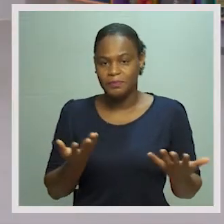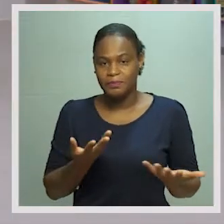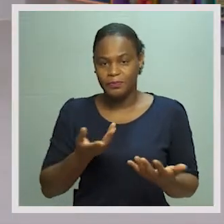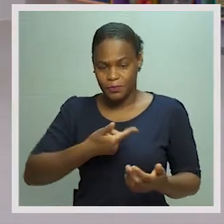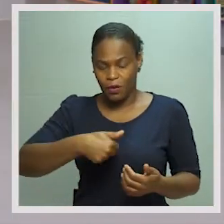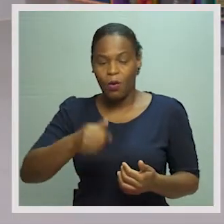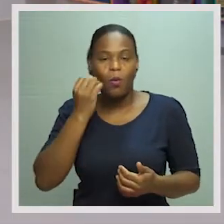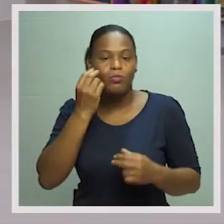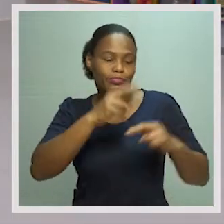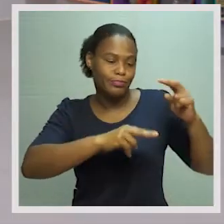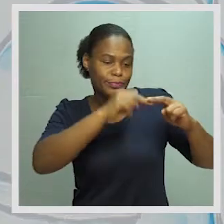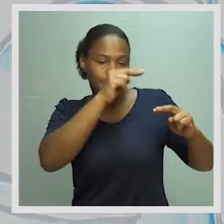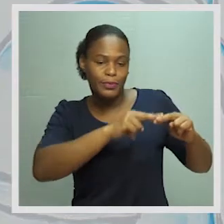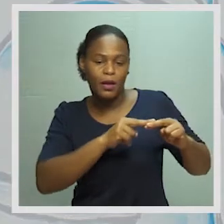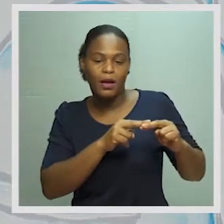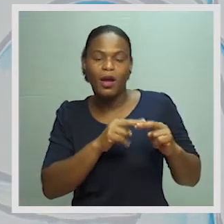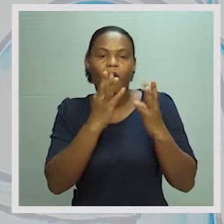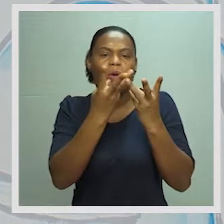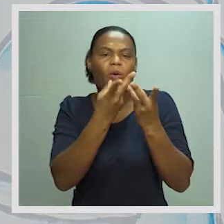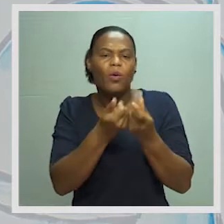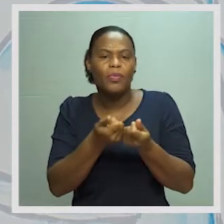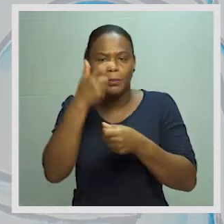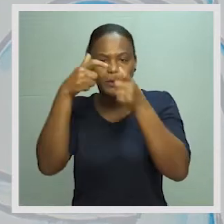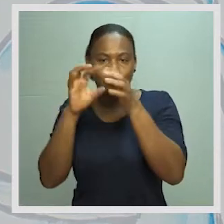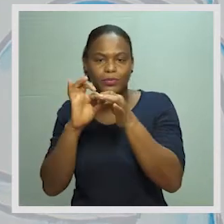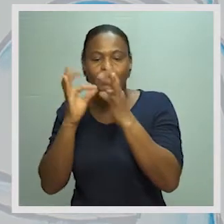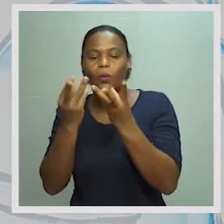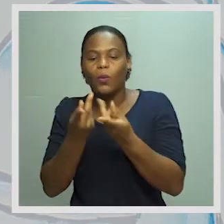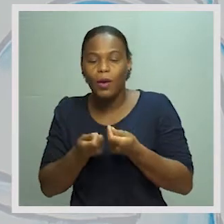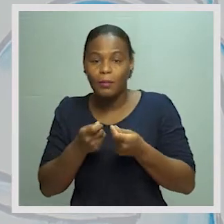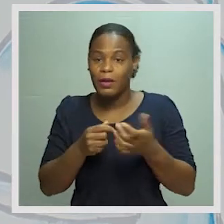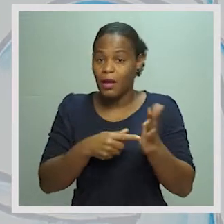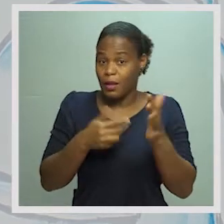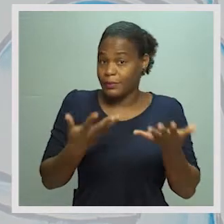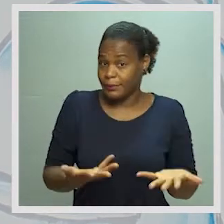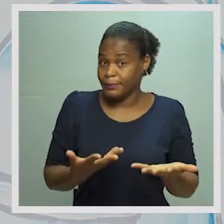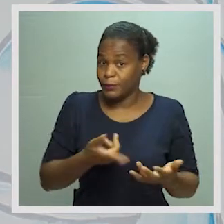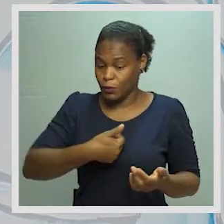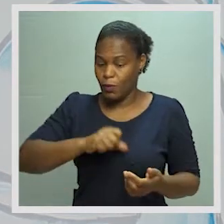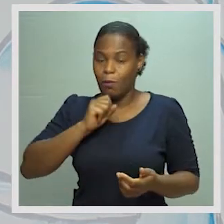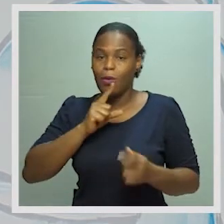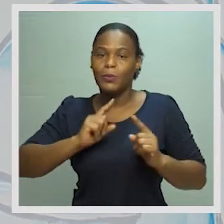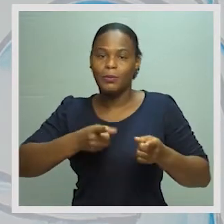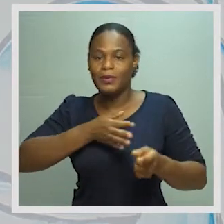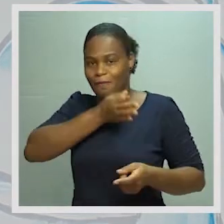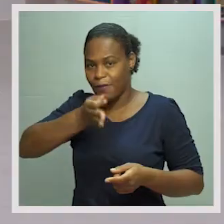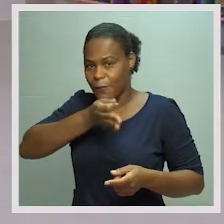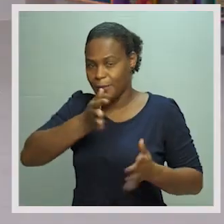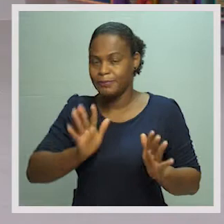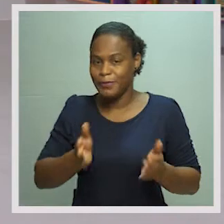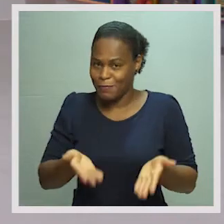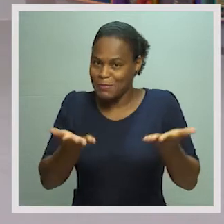sim, nós vamos construir conta de um agente econômico. Neste caso, podemos começar com as famílias.